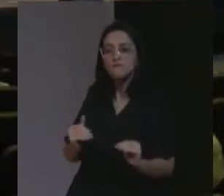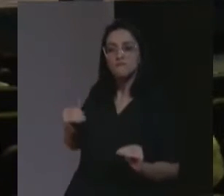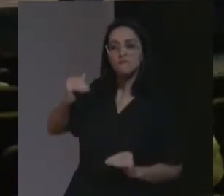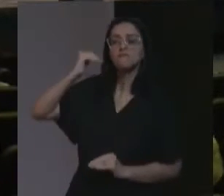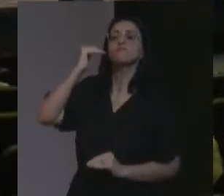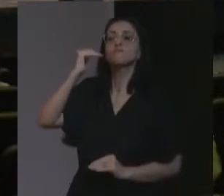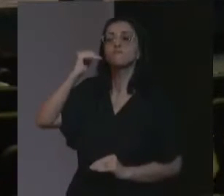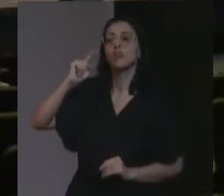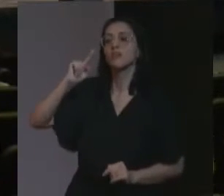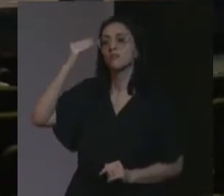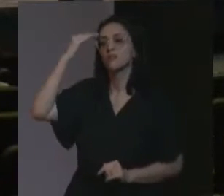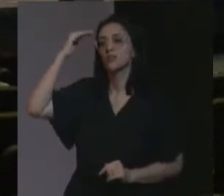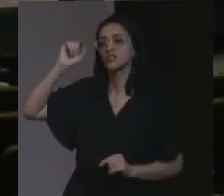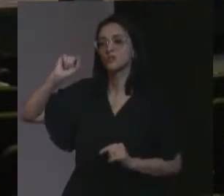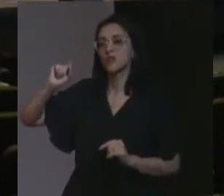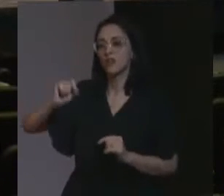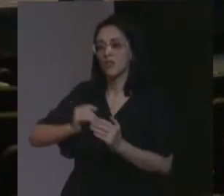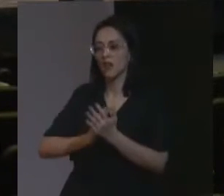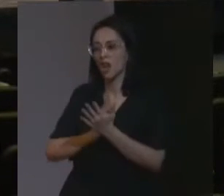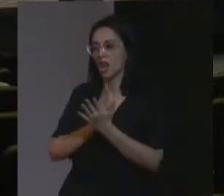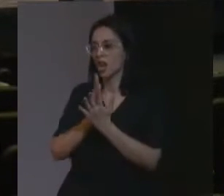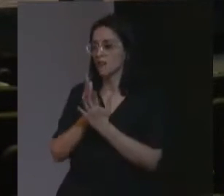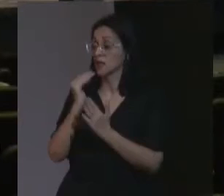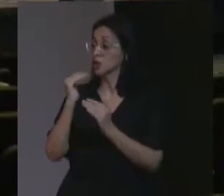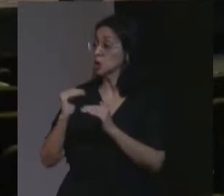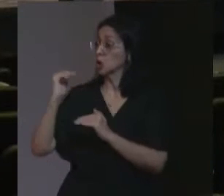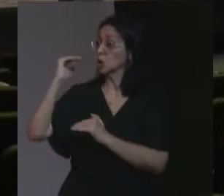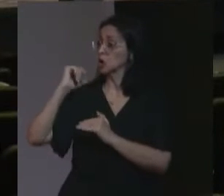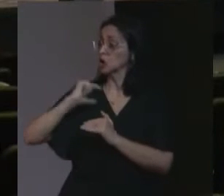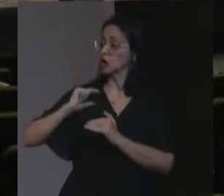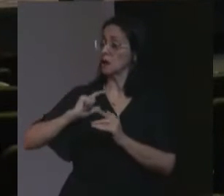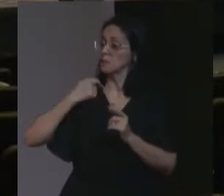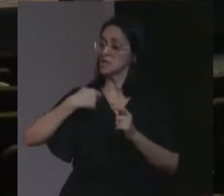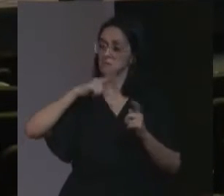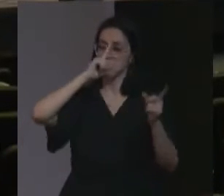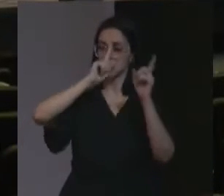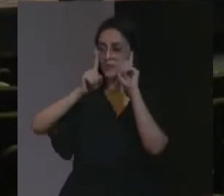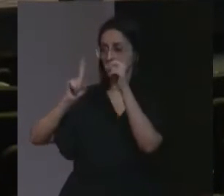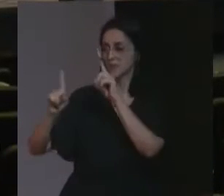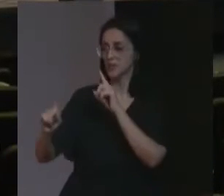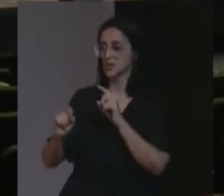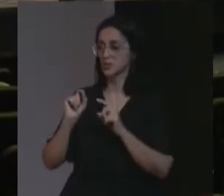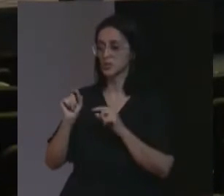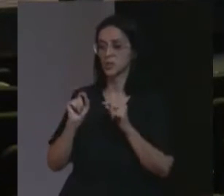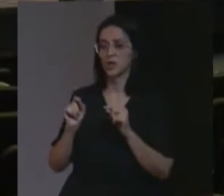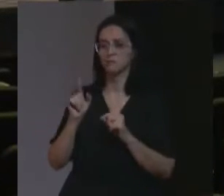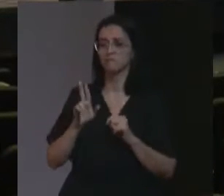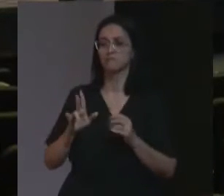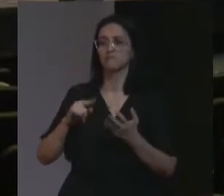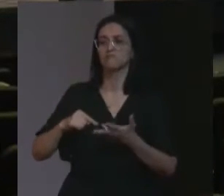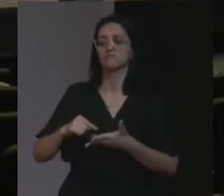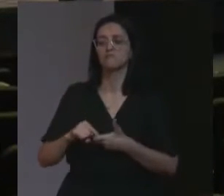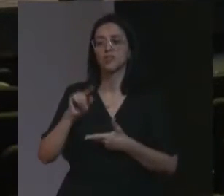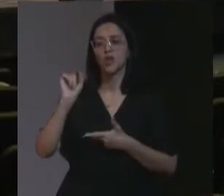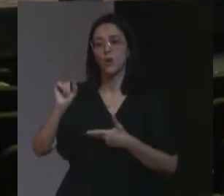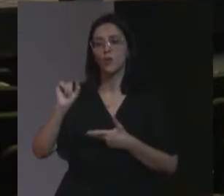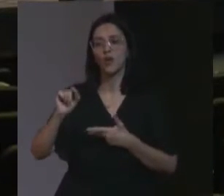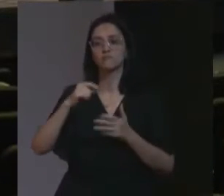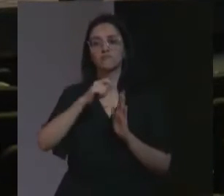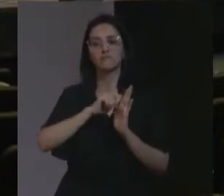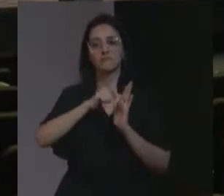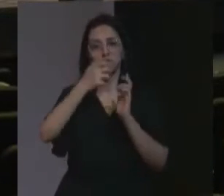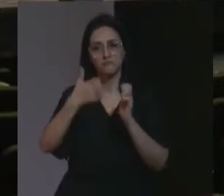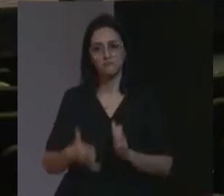noção, de que, há segmentos, superiores, que devem, comandar, os demais, essa é a noção, proscrita,